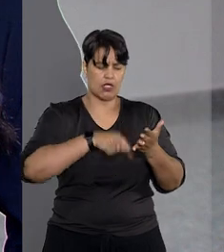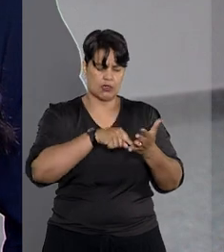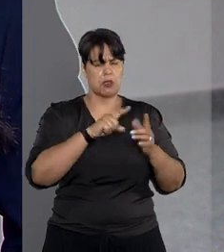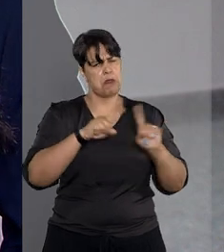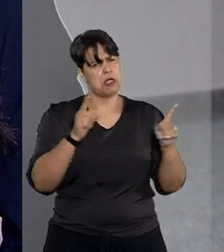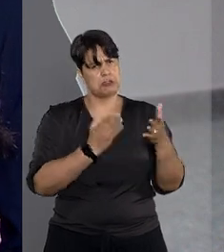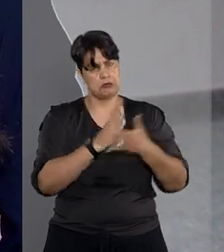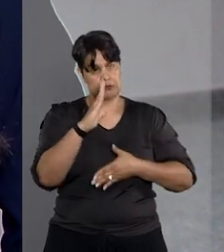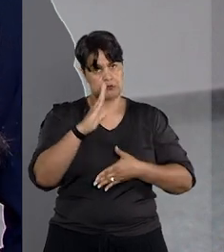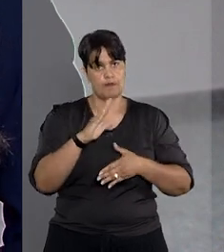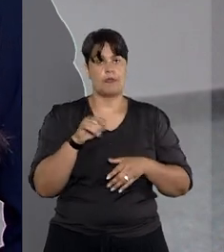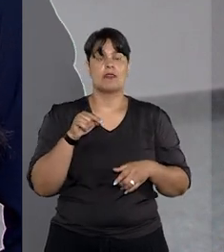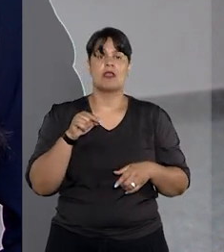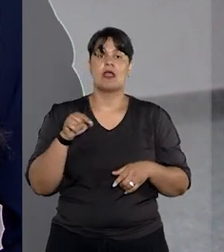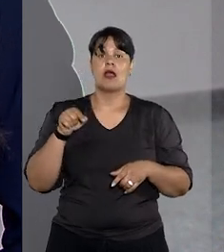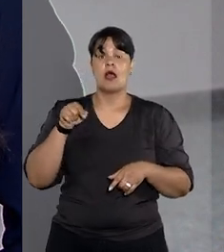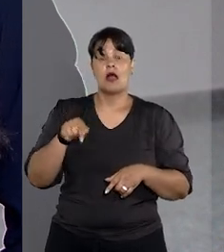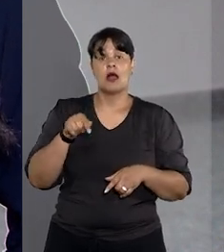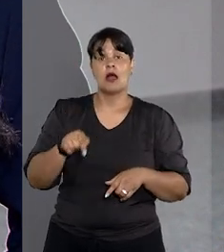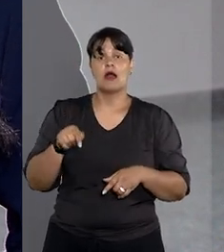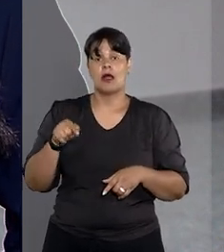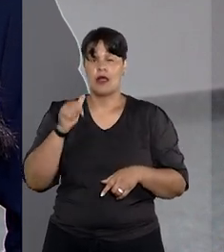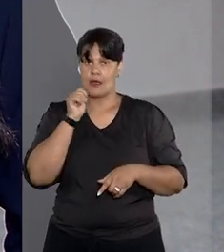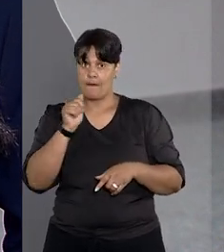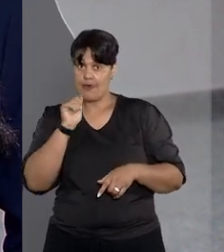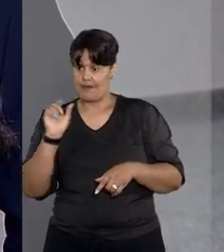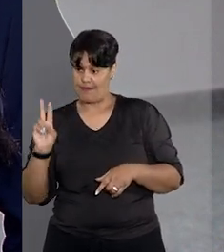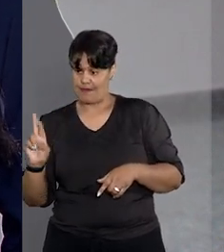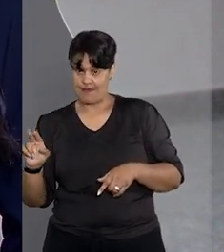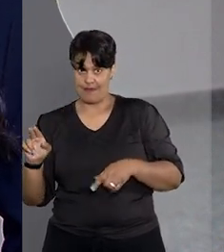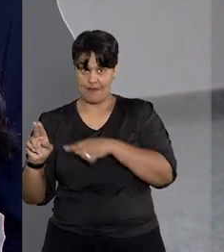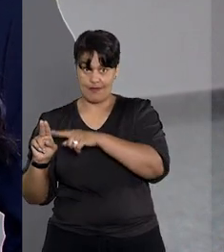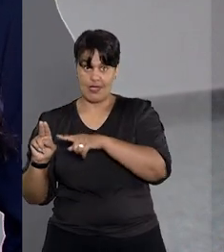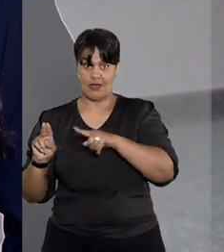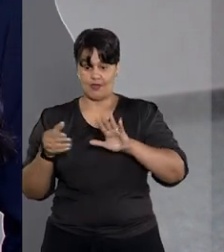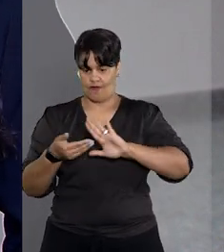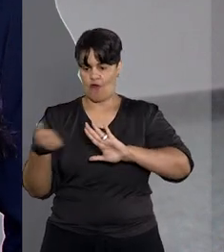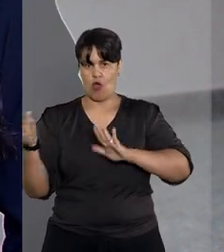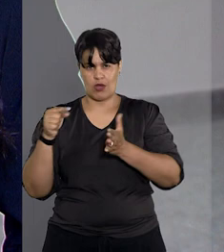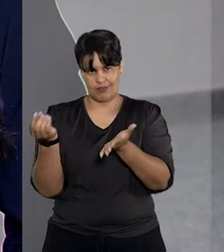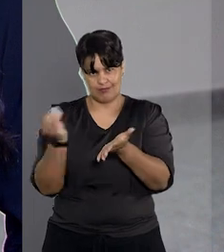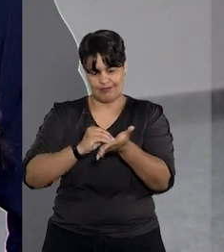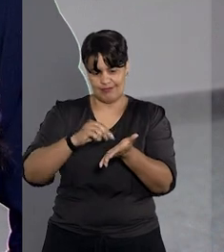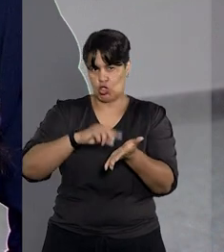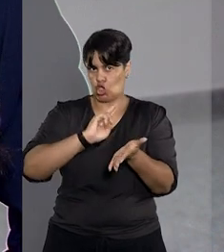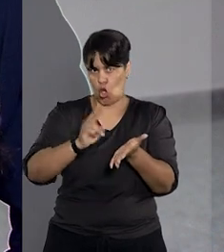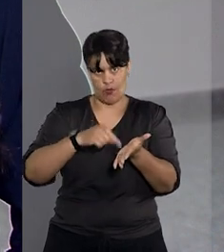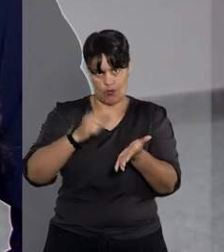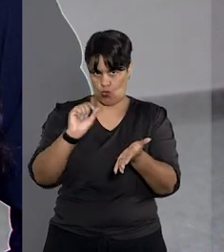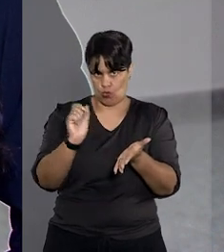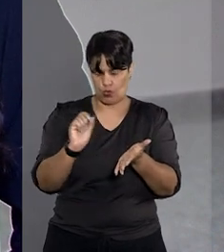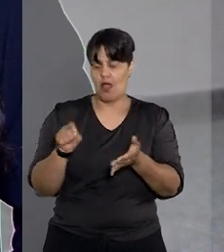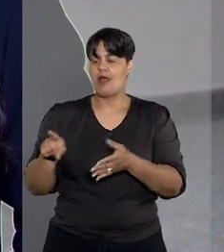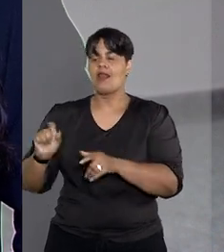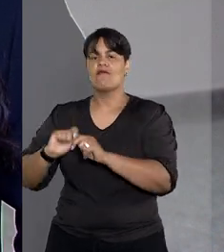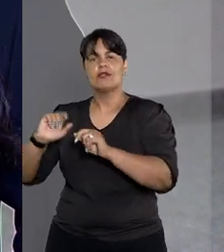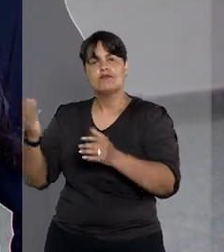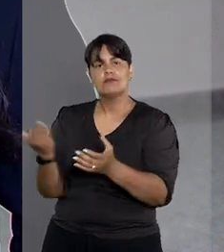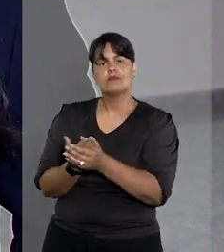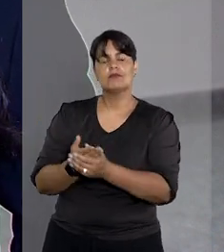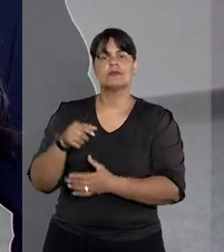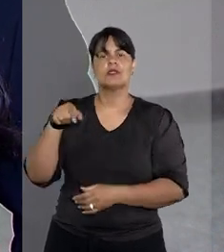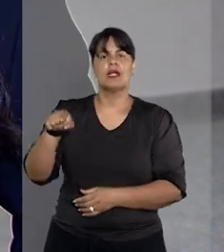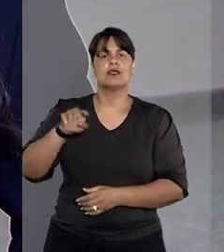Alegando a existência de diversos vícios, uma das irmãs que foi excluída da partilha dos bens apelou ao Tribunal de Justiça de